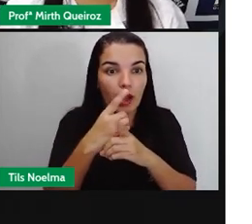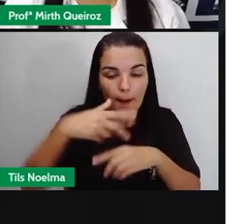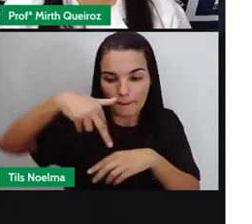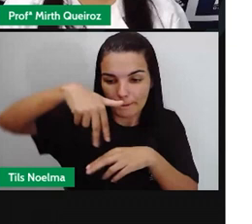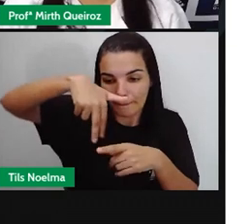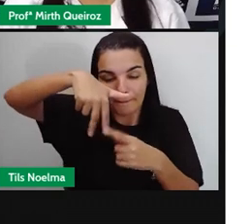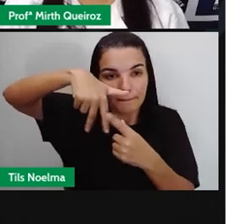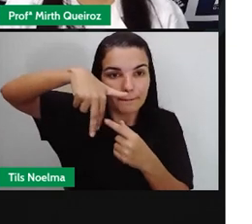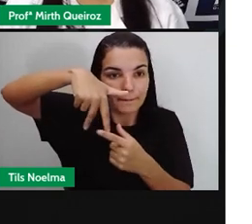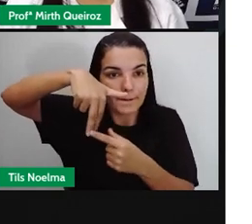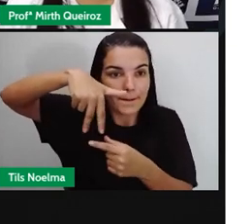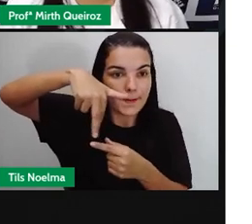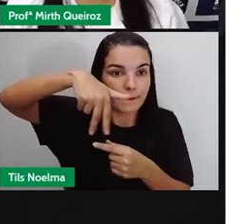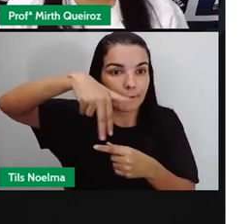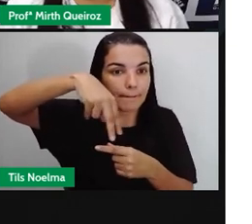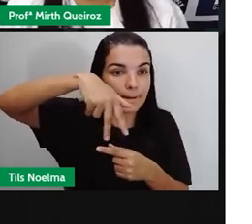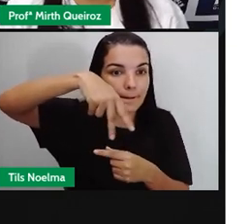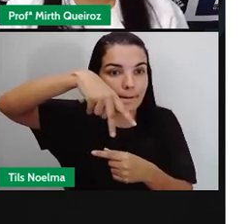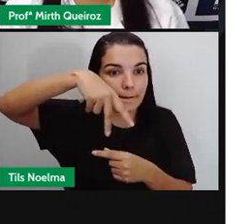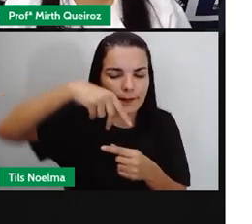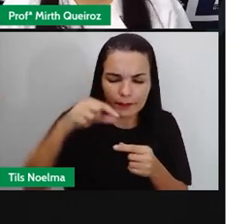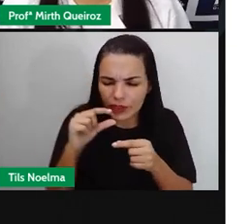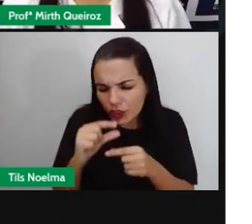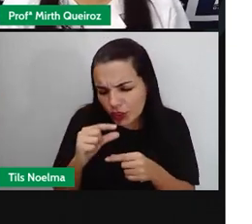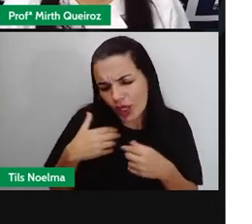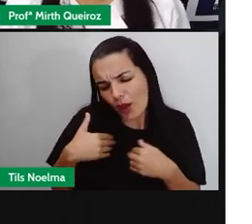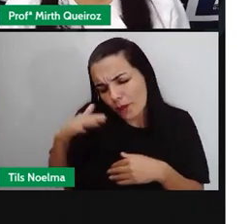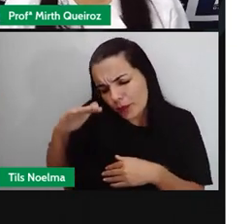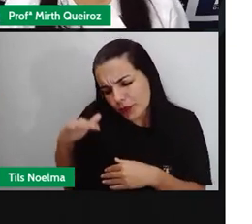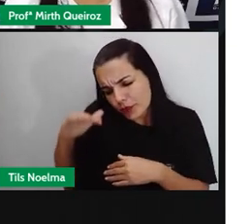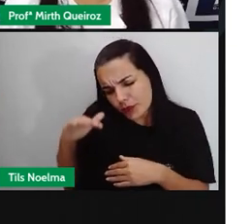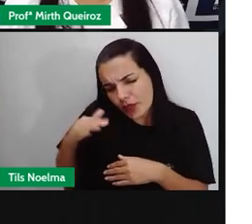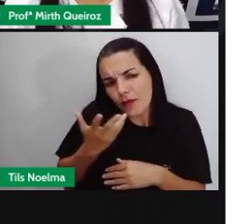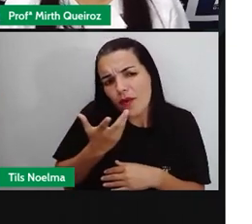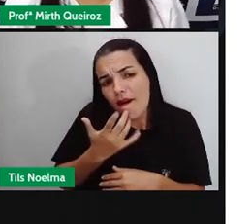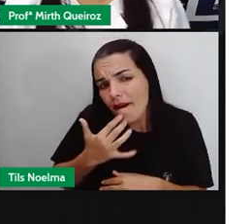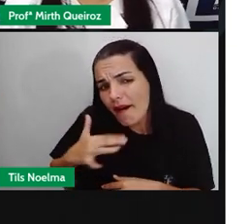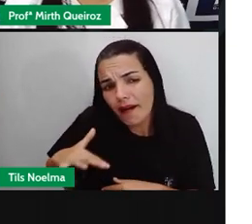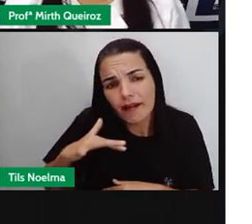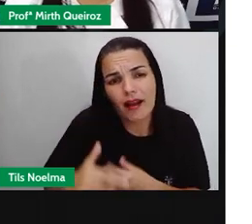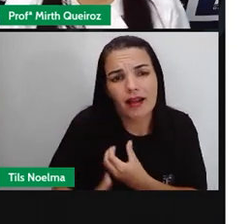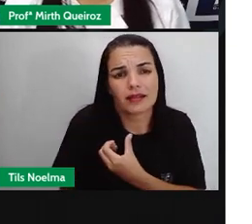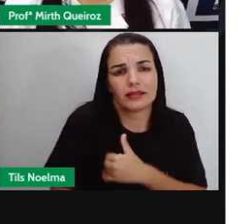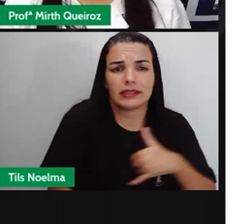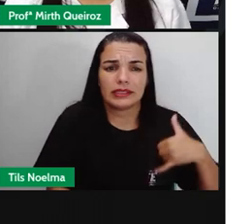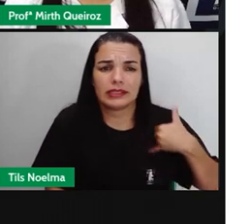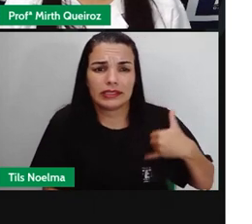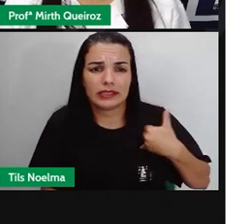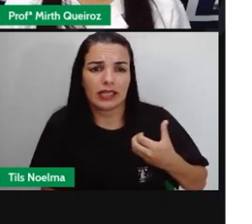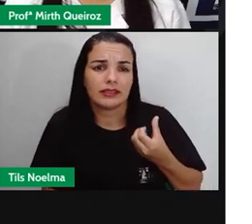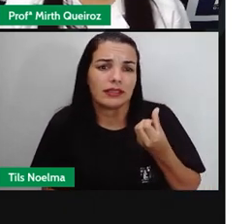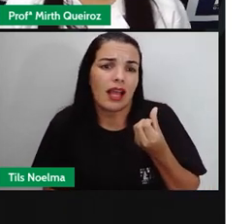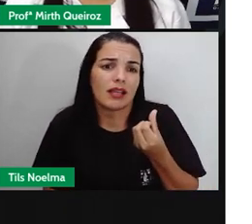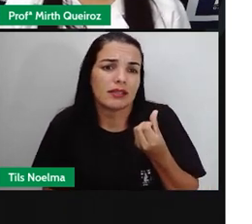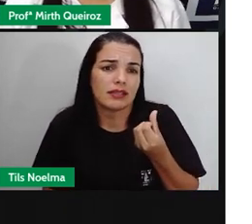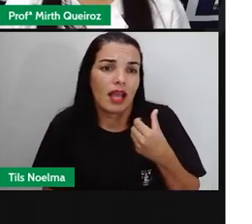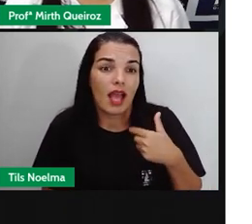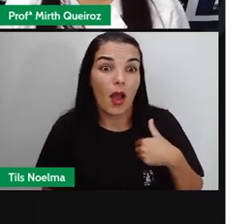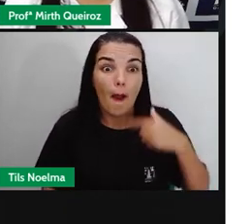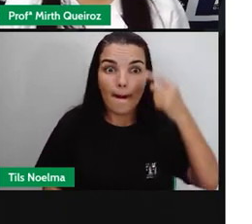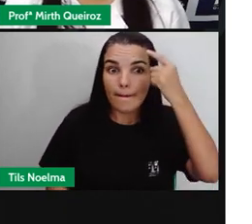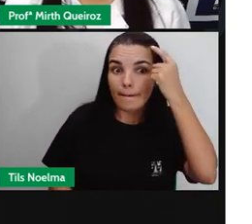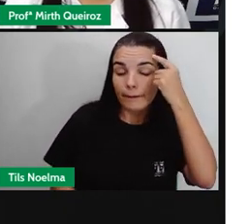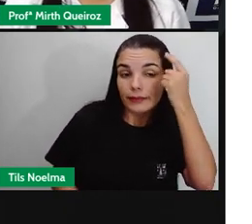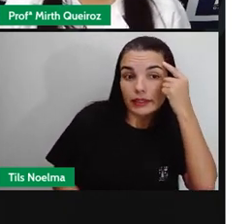na água, olha para vocês verem o quanto eu era pequena. E eu me agarrei as pernas, só que ela achava que se tratava de um colega que